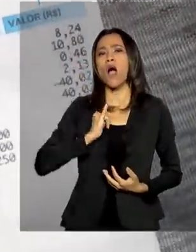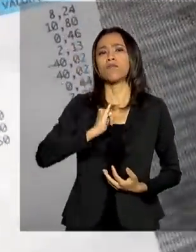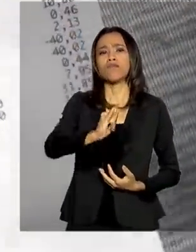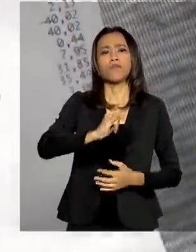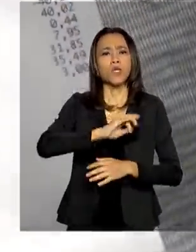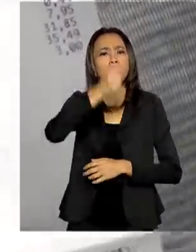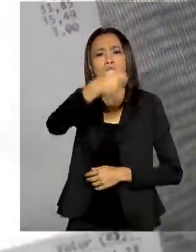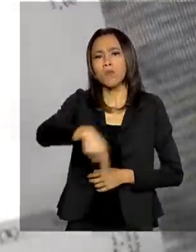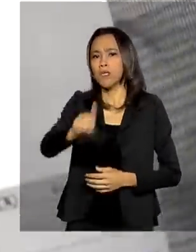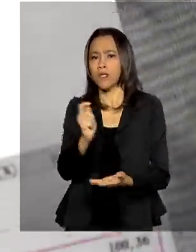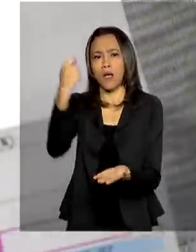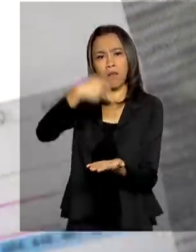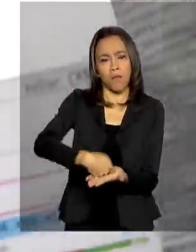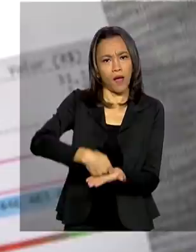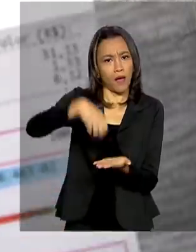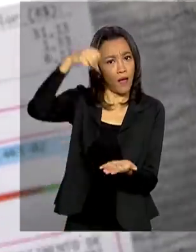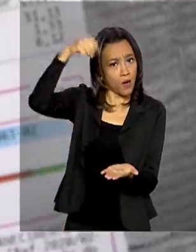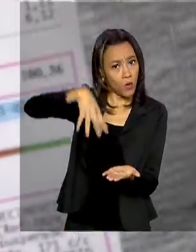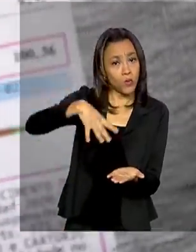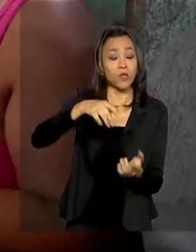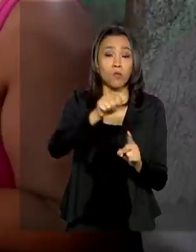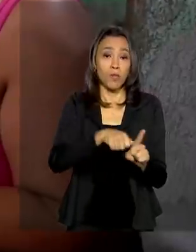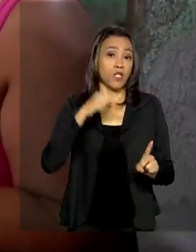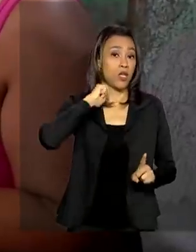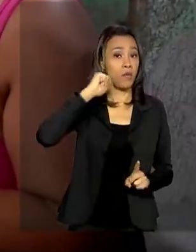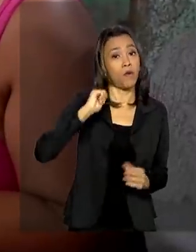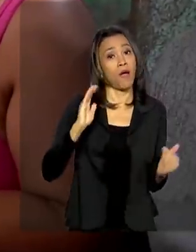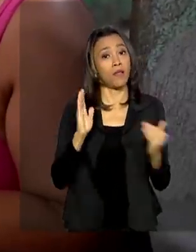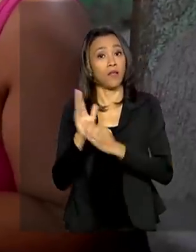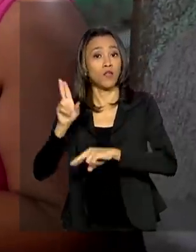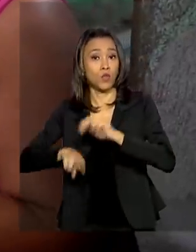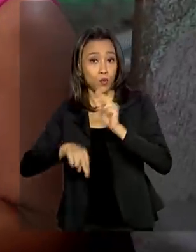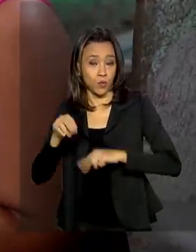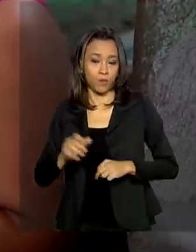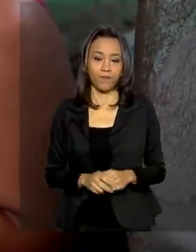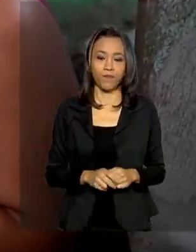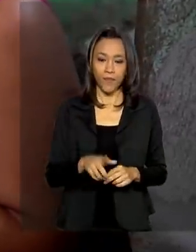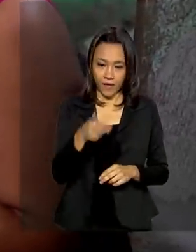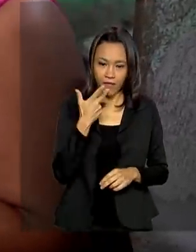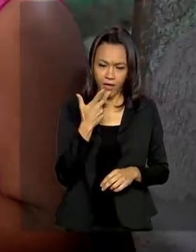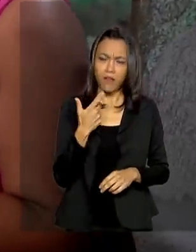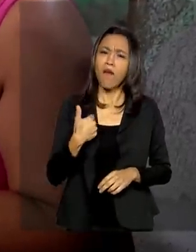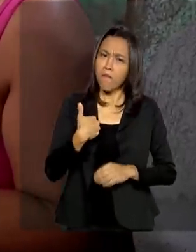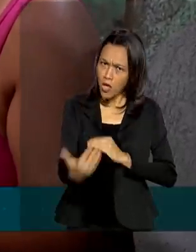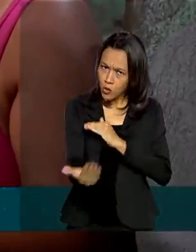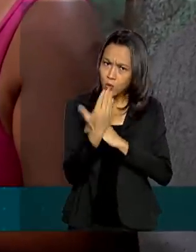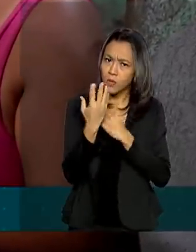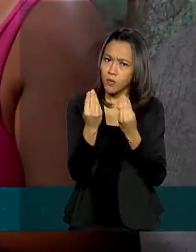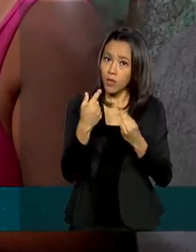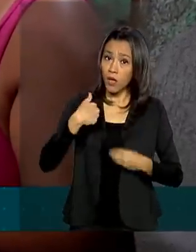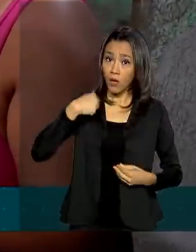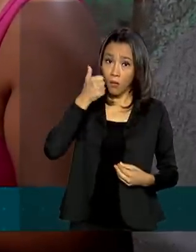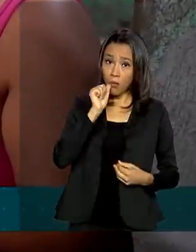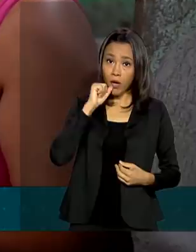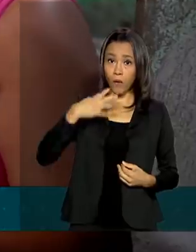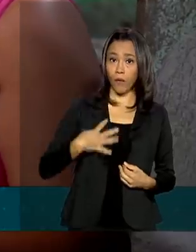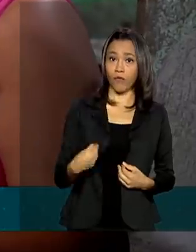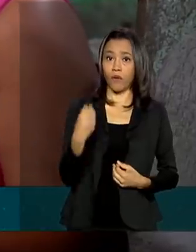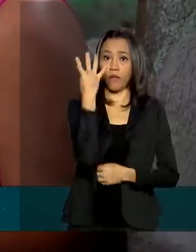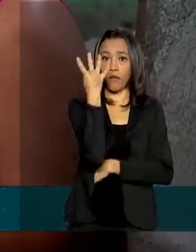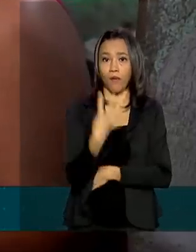energia elétrica de abril a junho. Vai me ajudar muito. Eu como mãe, né? Tenho quatro filhos para criar